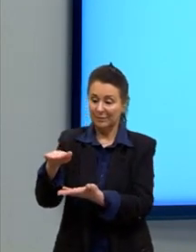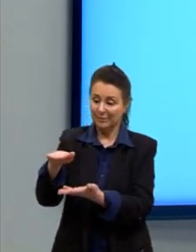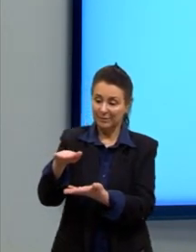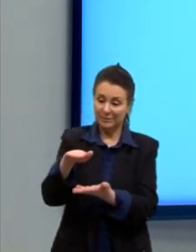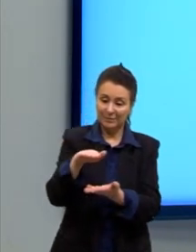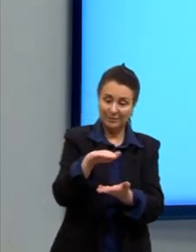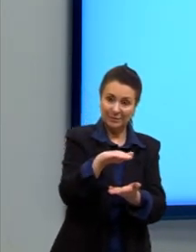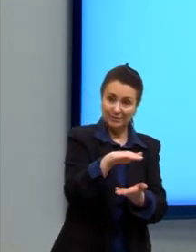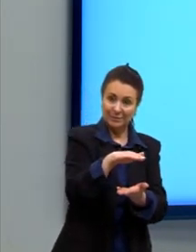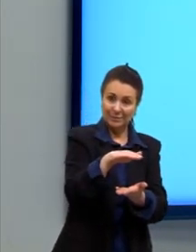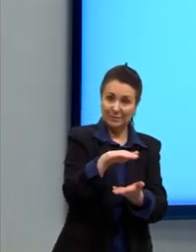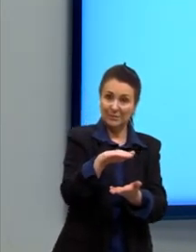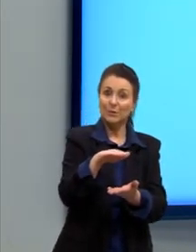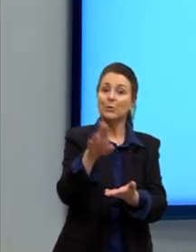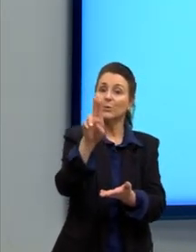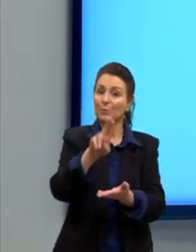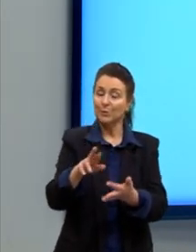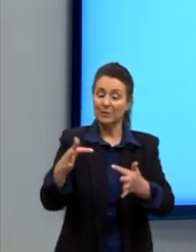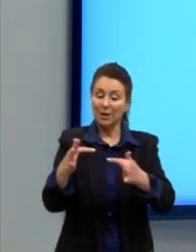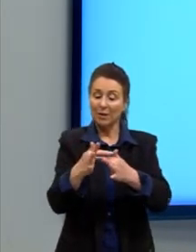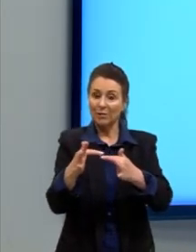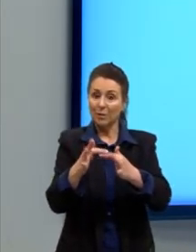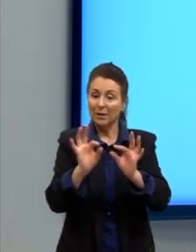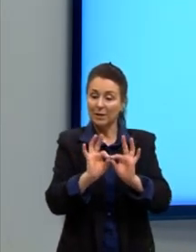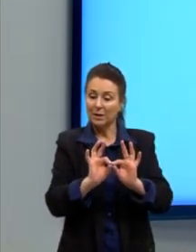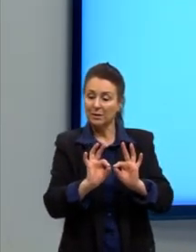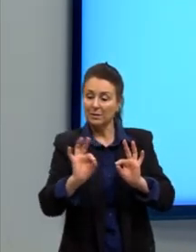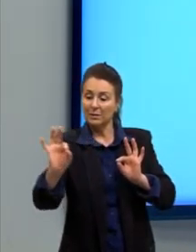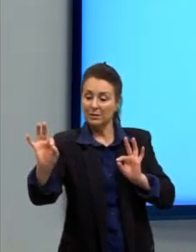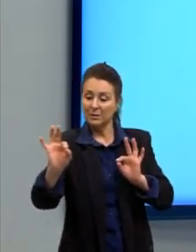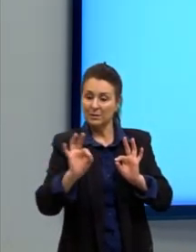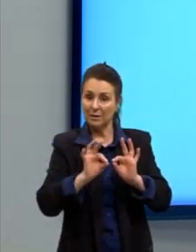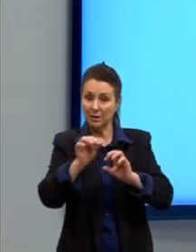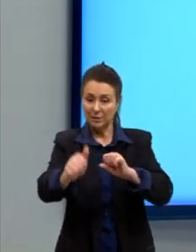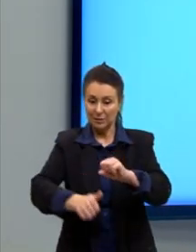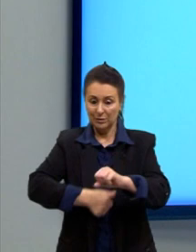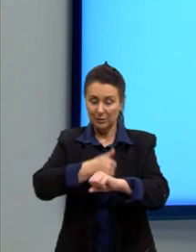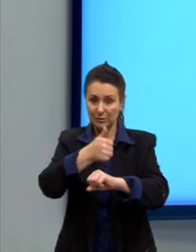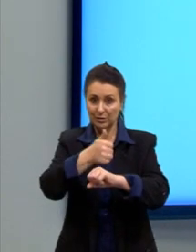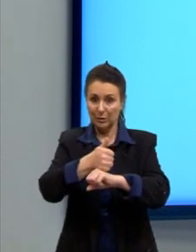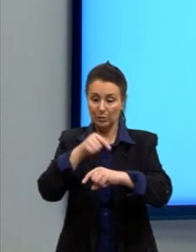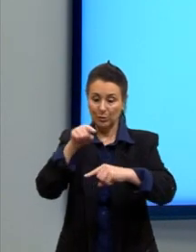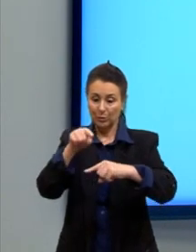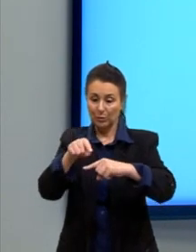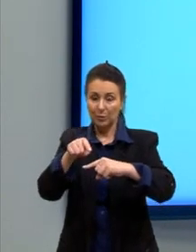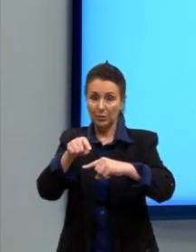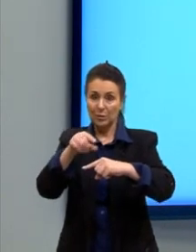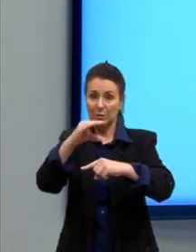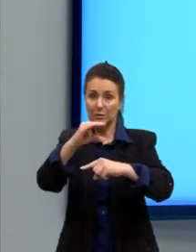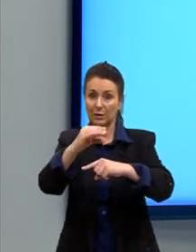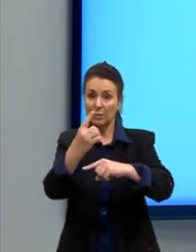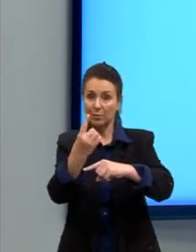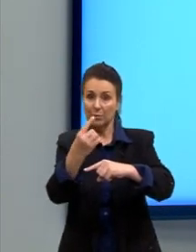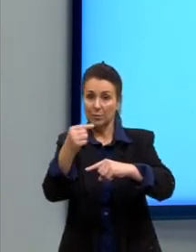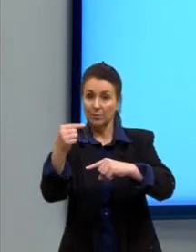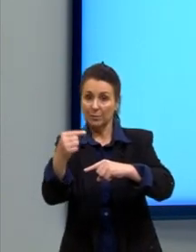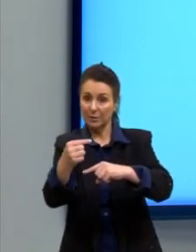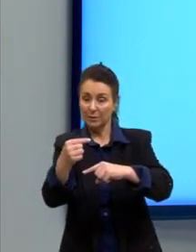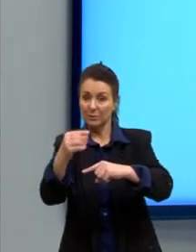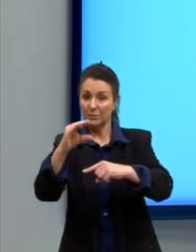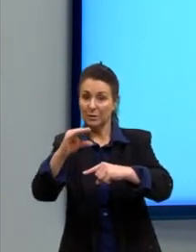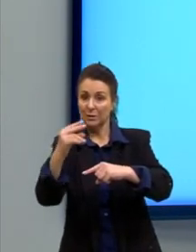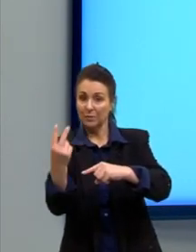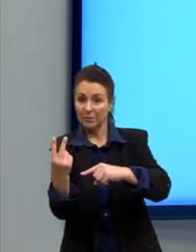fórmula da distância. Então, nós vamos substituir. O numerador era o C1 menos o